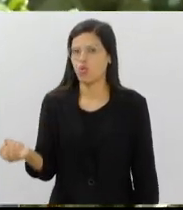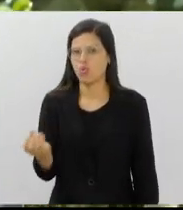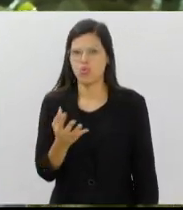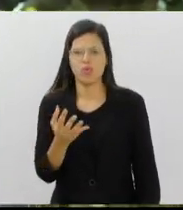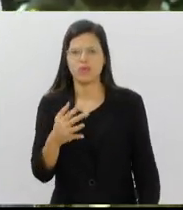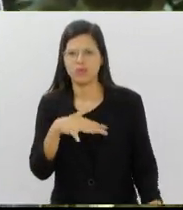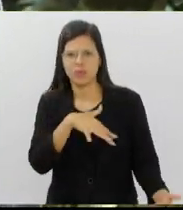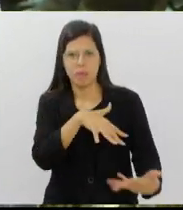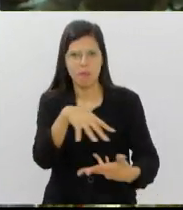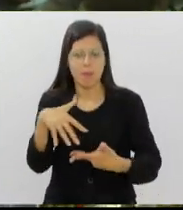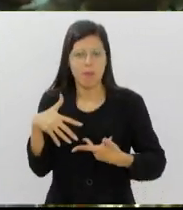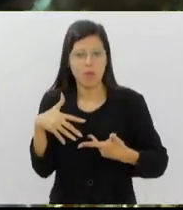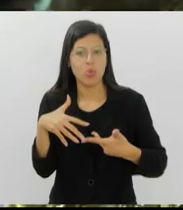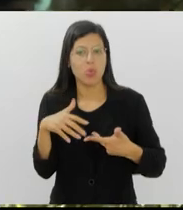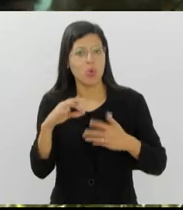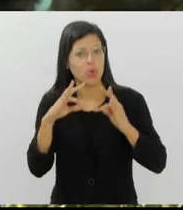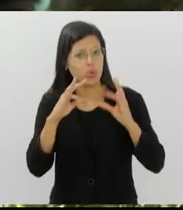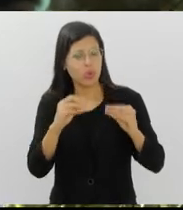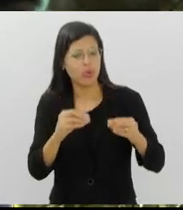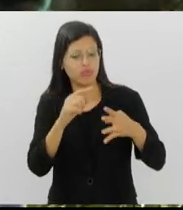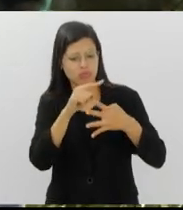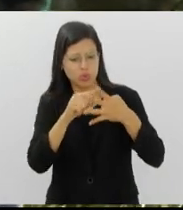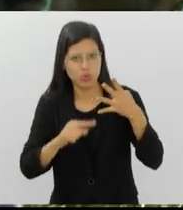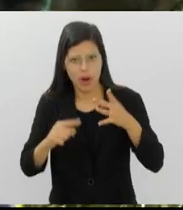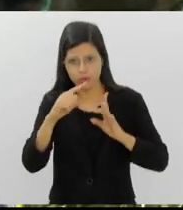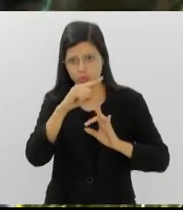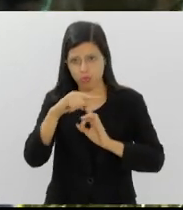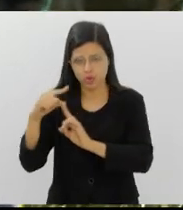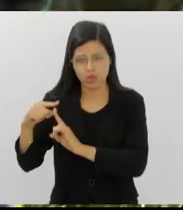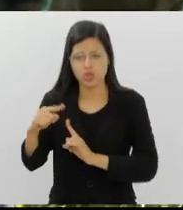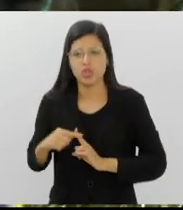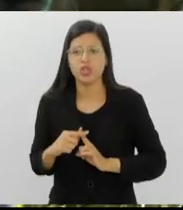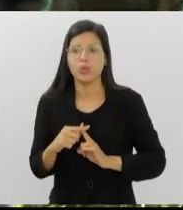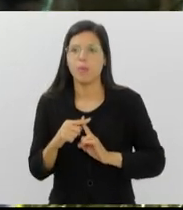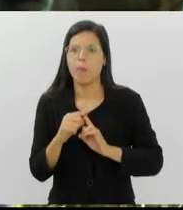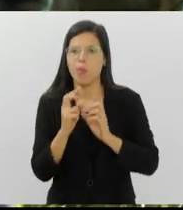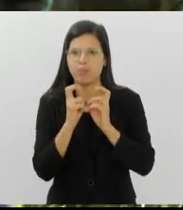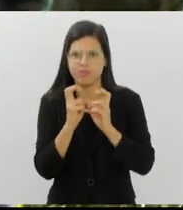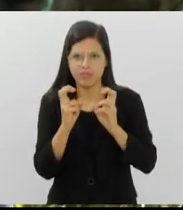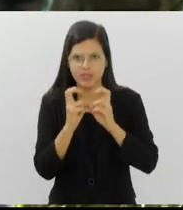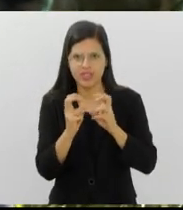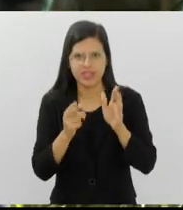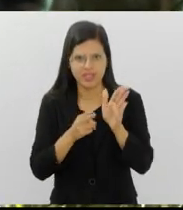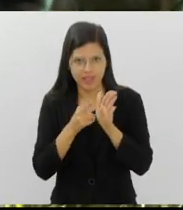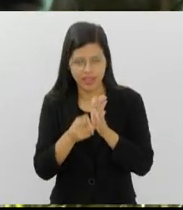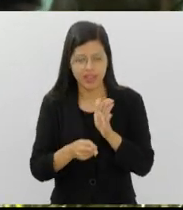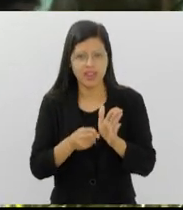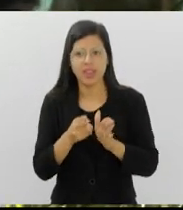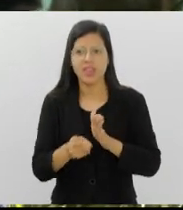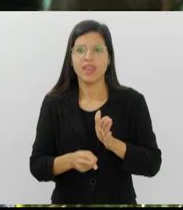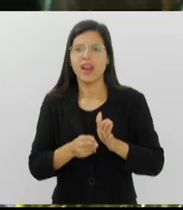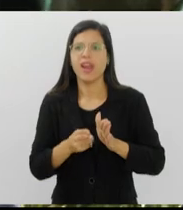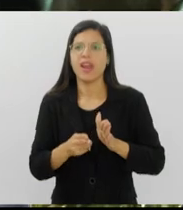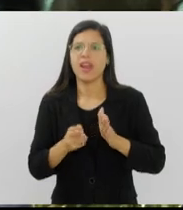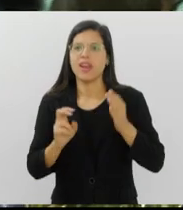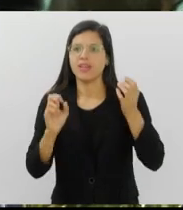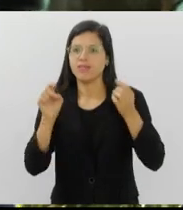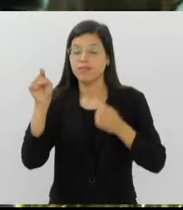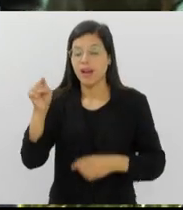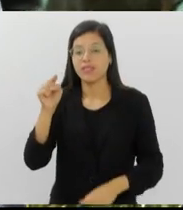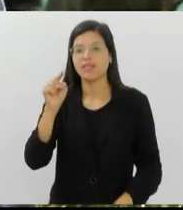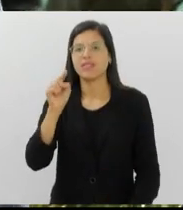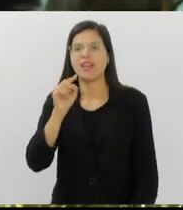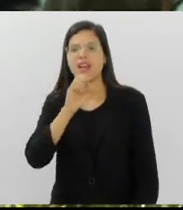todas as quatro gerações, todas as quatro locomotivas vieram da mesma fábrica no interior de Zurich, na Suíça,